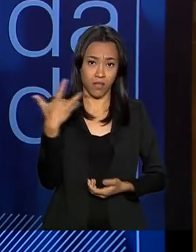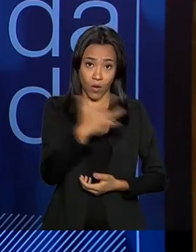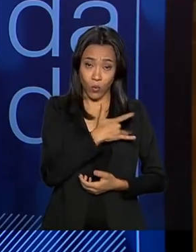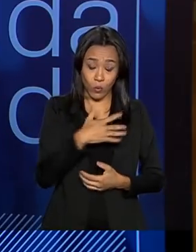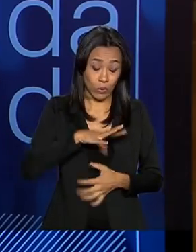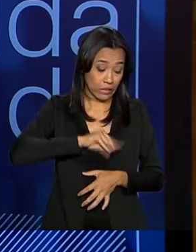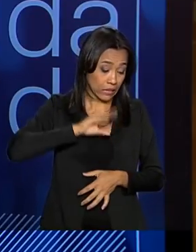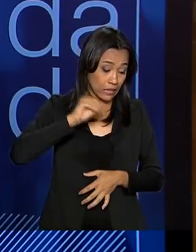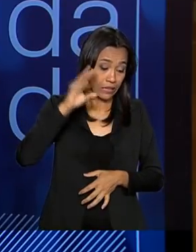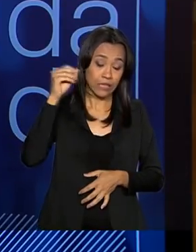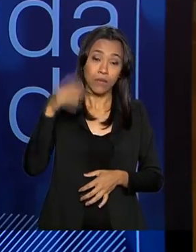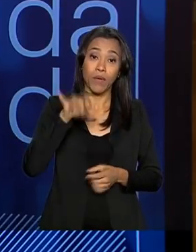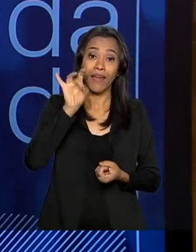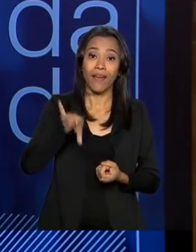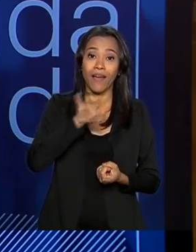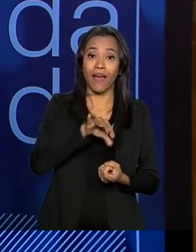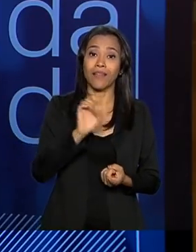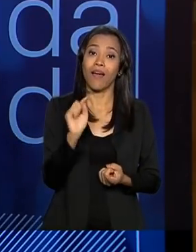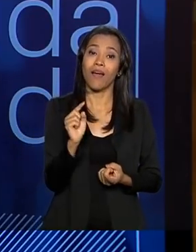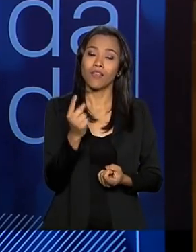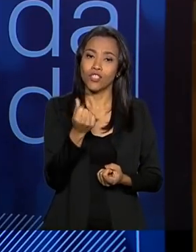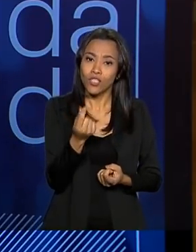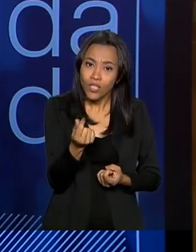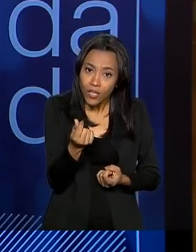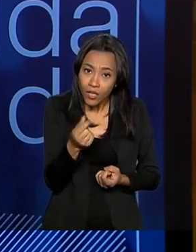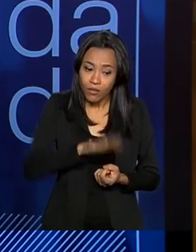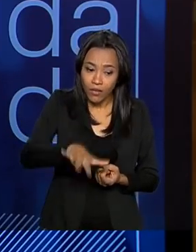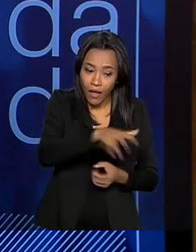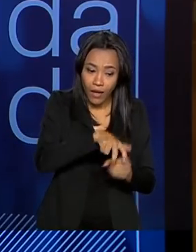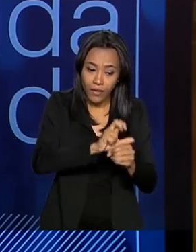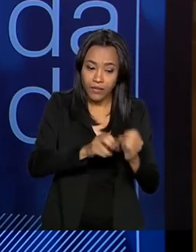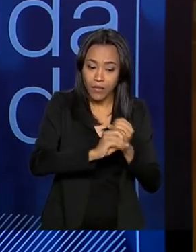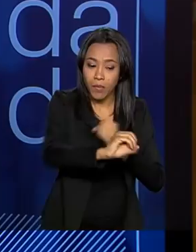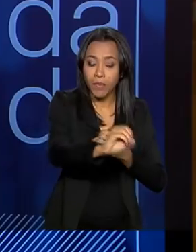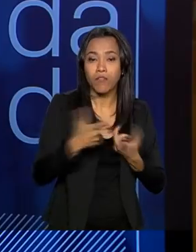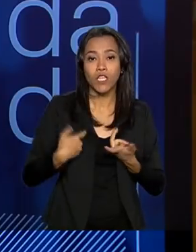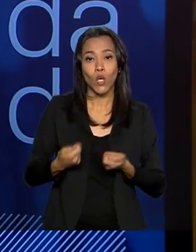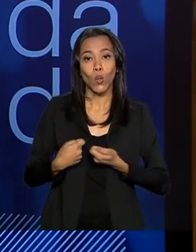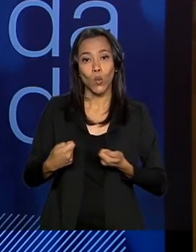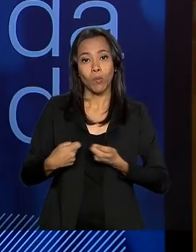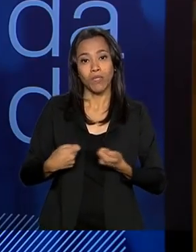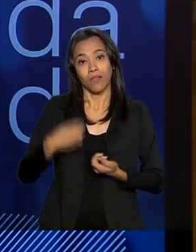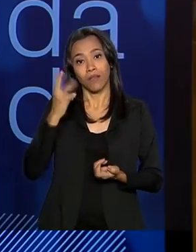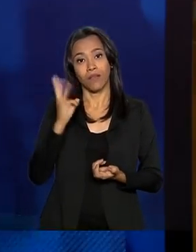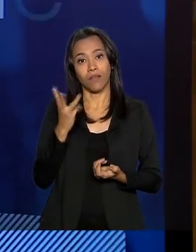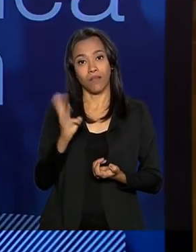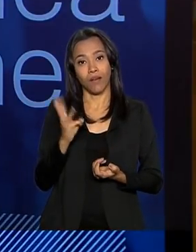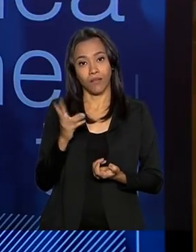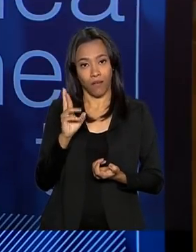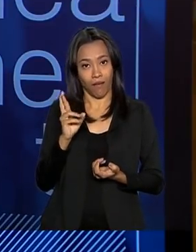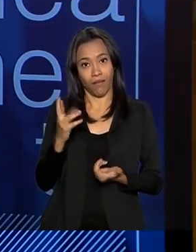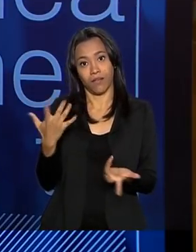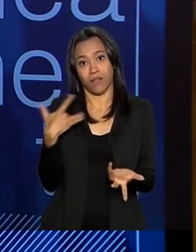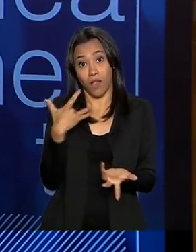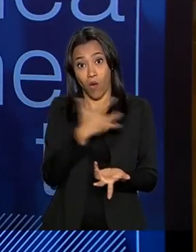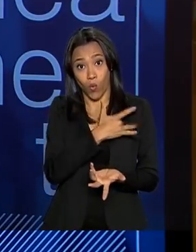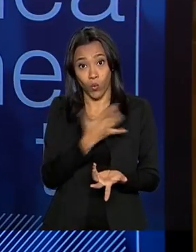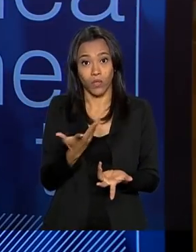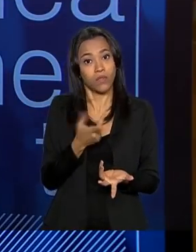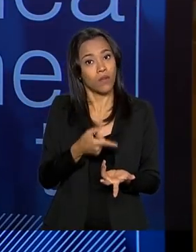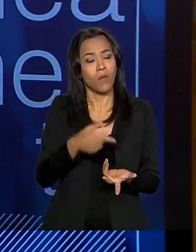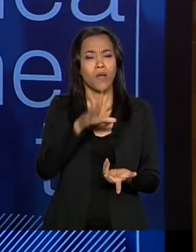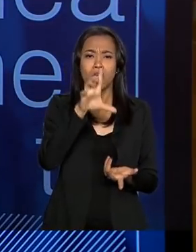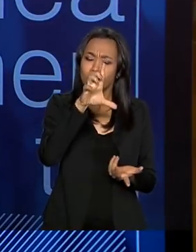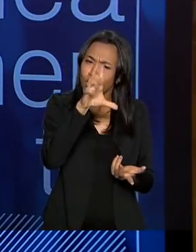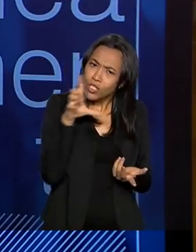estudos que mostram que cada real investido em saneamento economiza R$,00 em saúde. Então, por uma questão de saúde, diminuindo